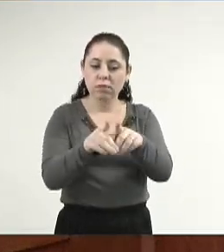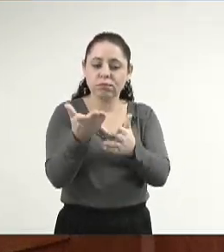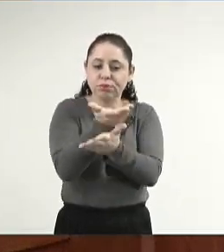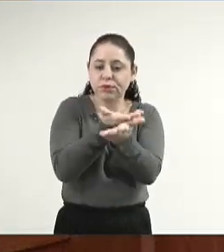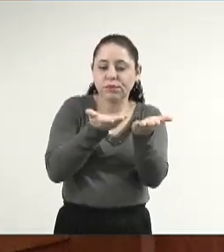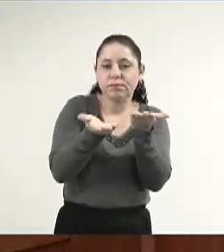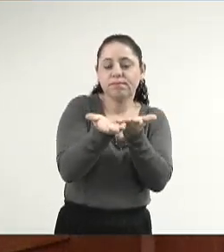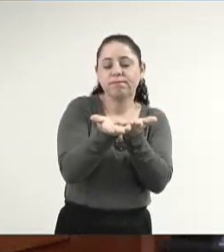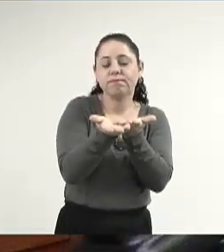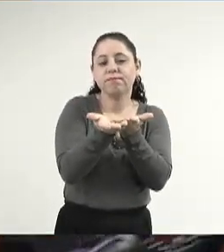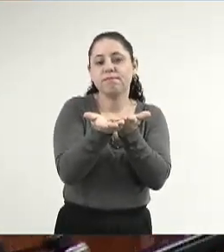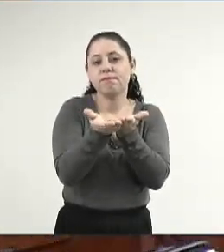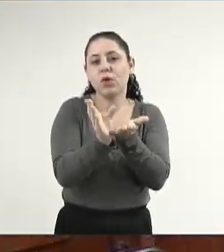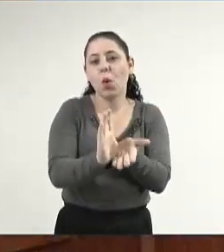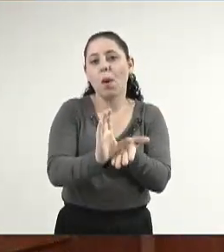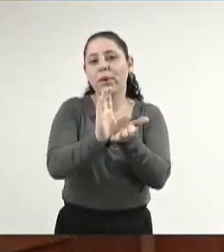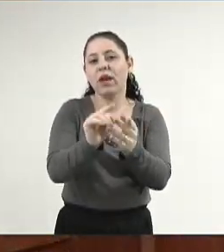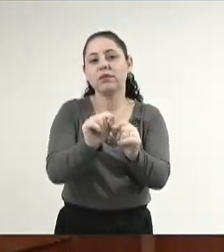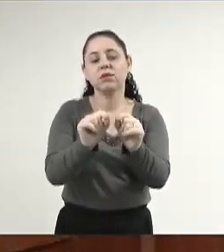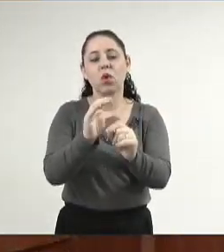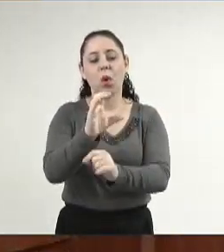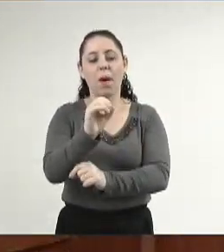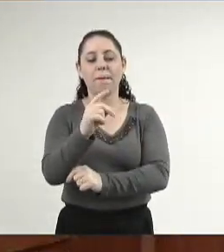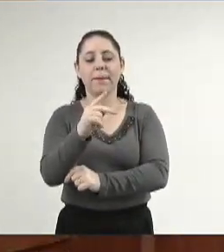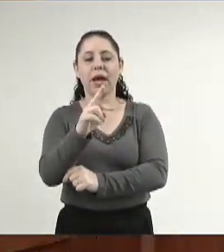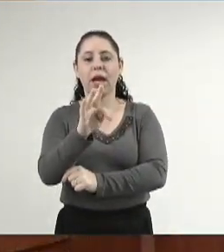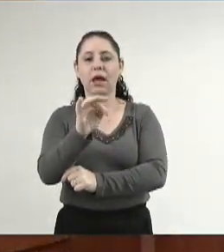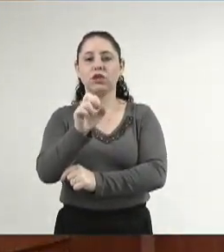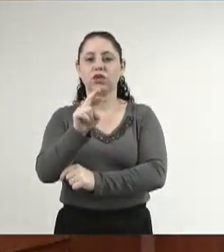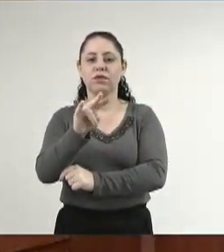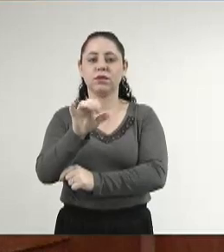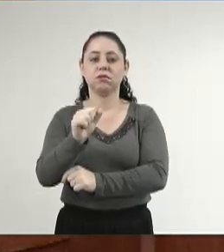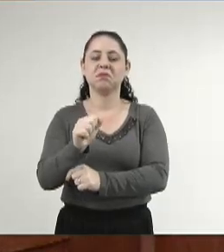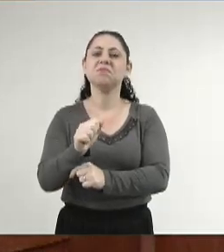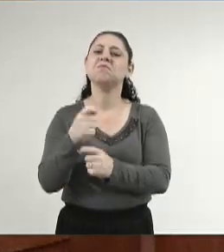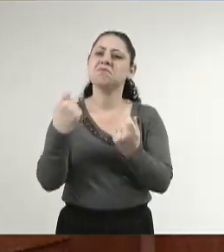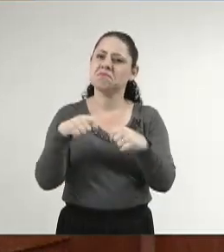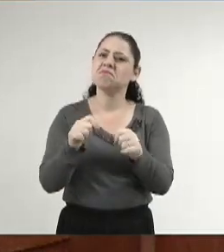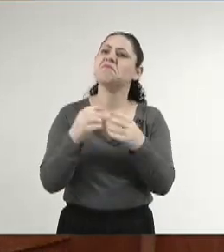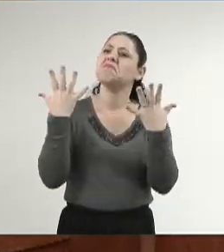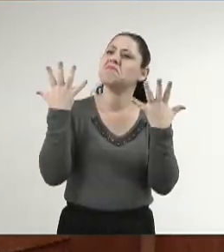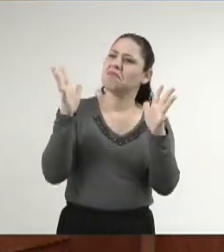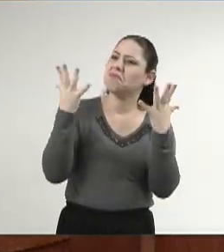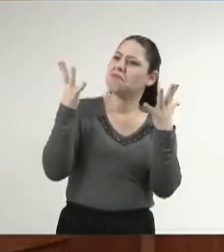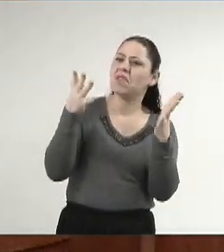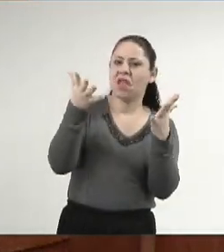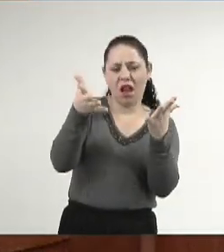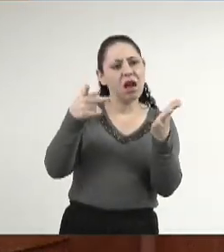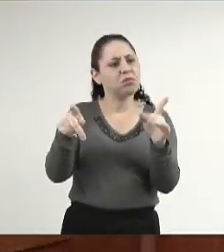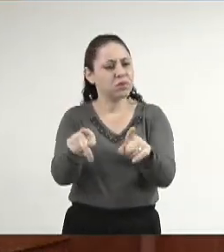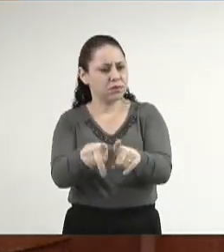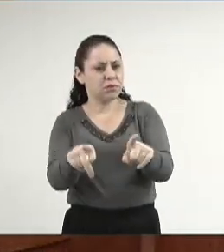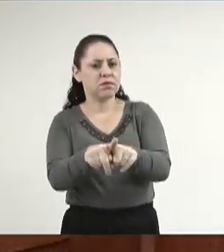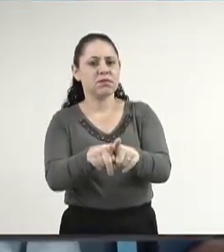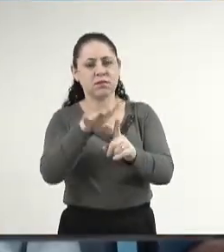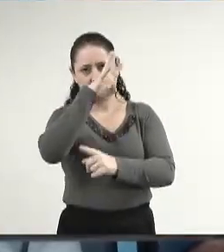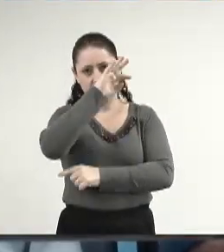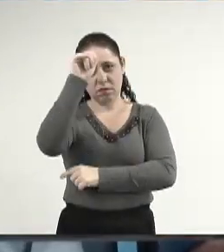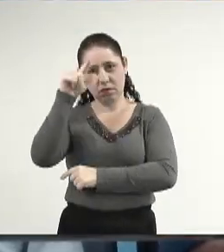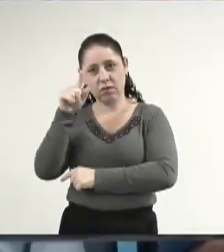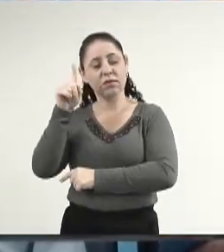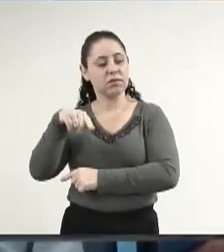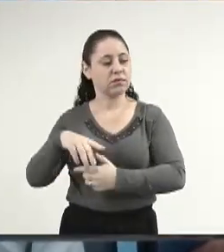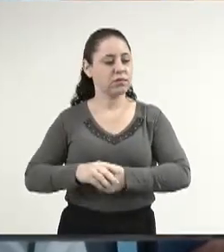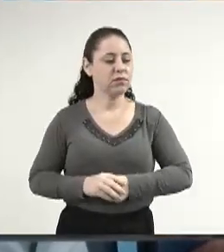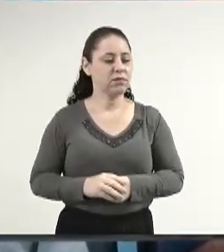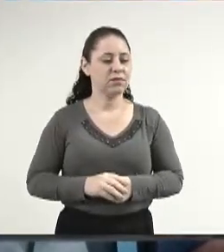A única do país. Eu acho que vocês deveriam até bater uma salva de palmas aqui para o cooperativismo do Mato Grosso do Sul.